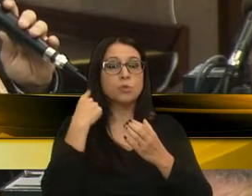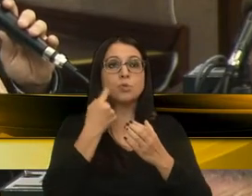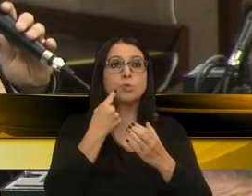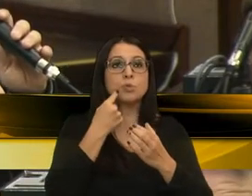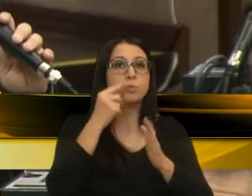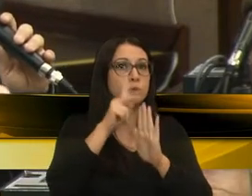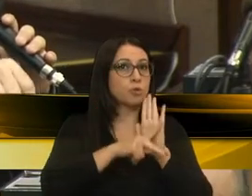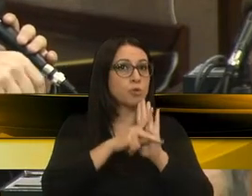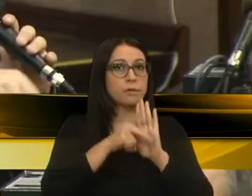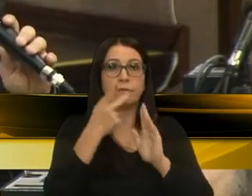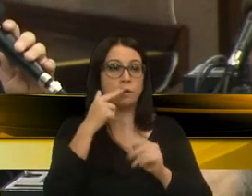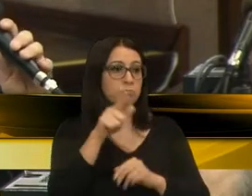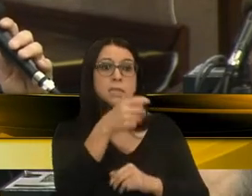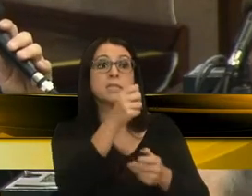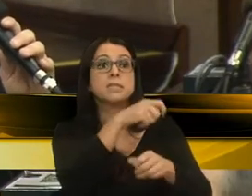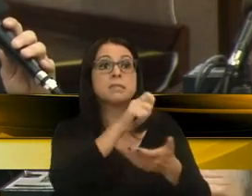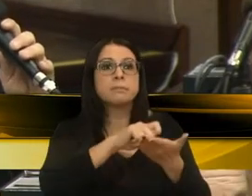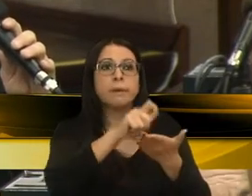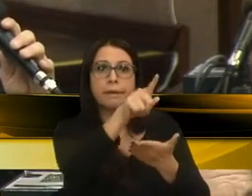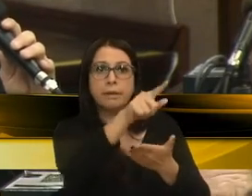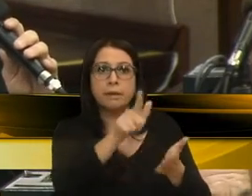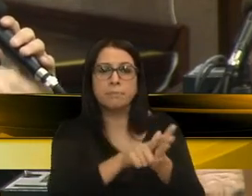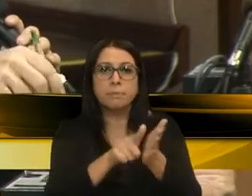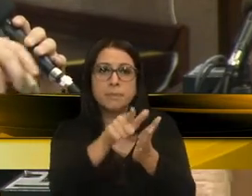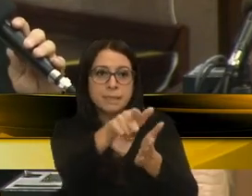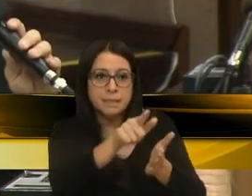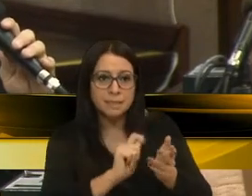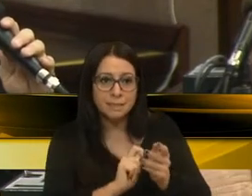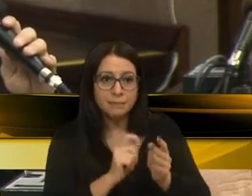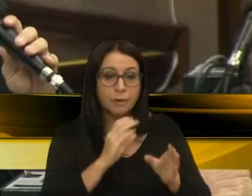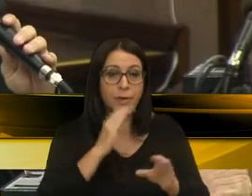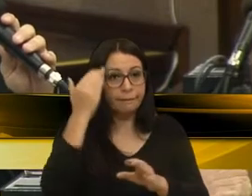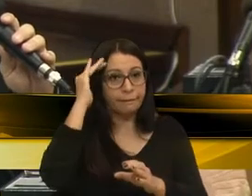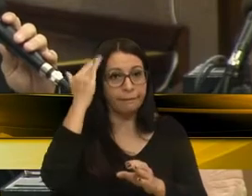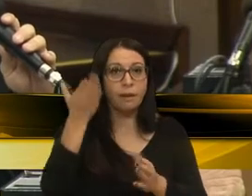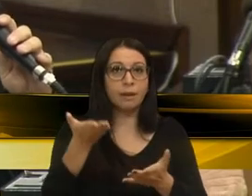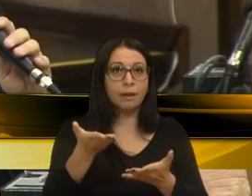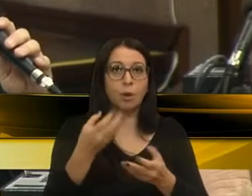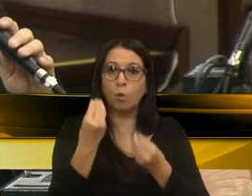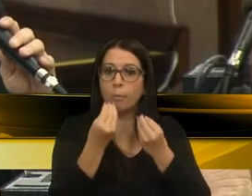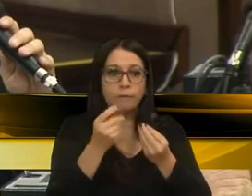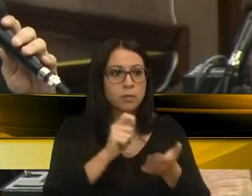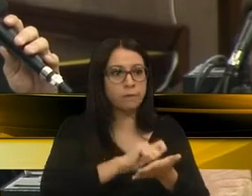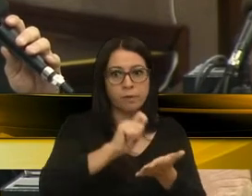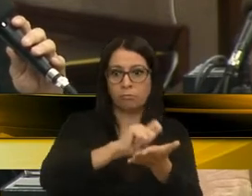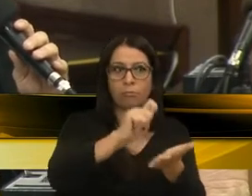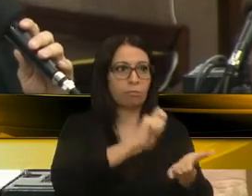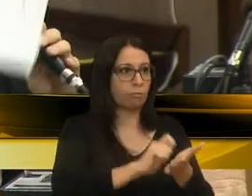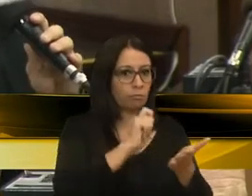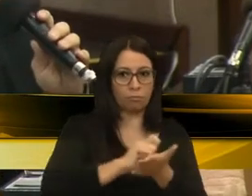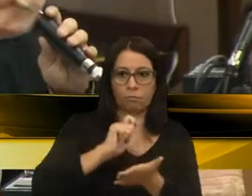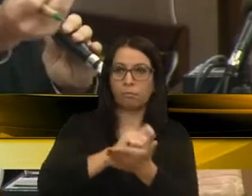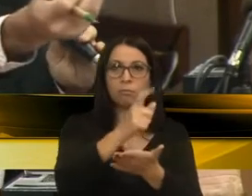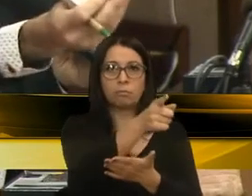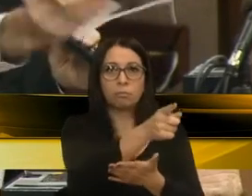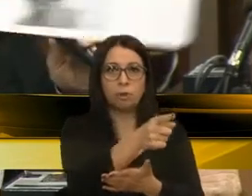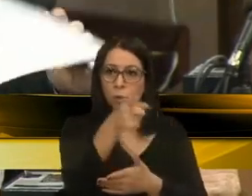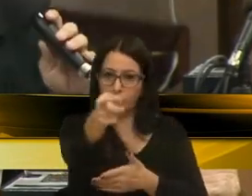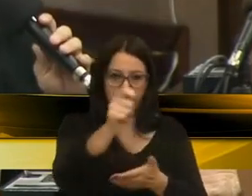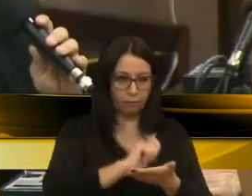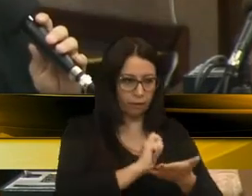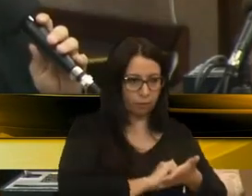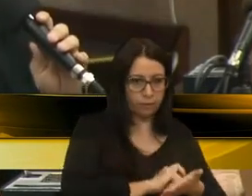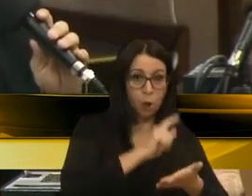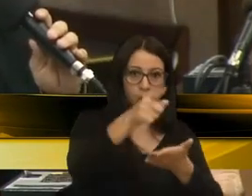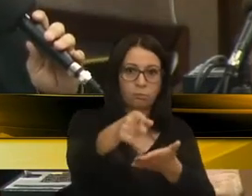Porque, em uma época, disseram assim, não, escreve no papelzinho ali, que daí vocês vão se entender. Como é que eu vou ficar escrevendo uma redação de agora você escreve